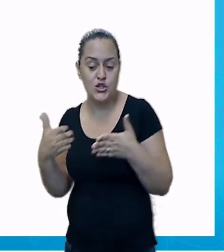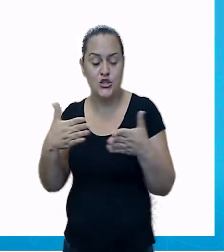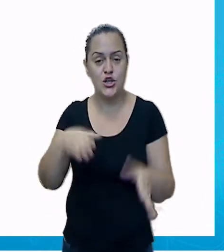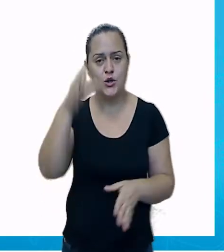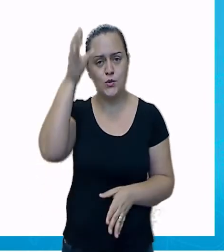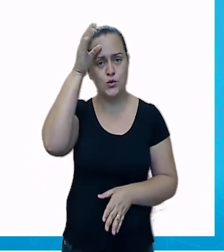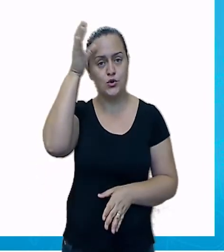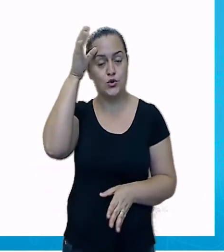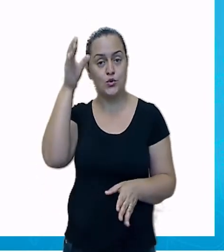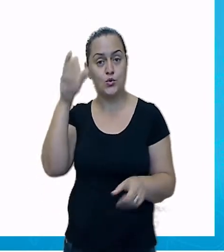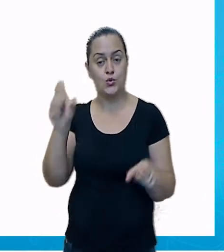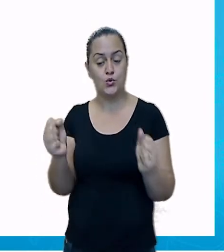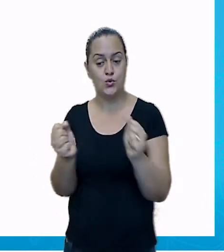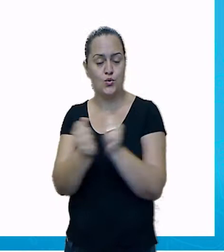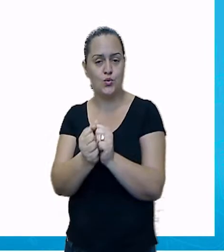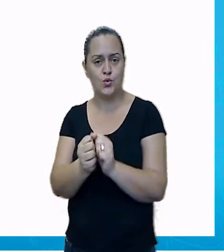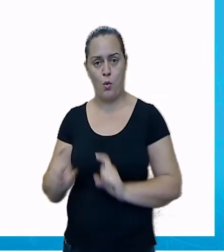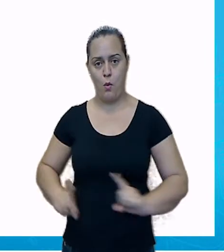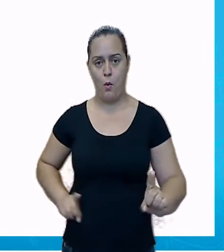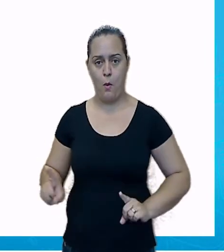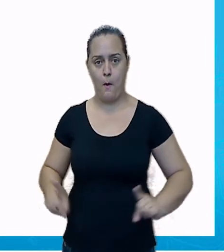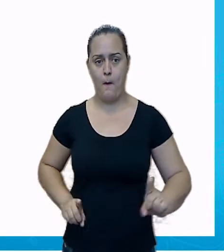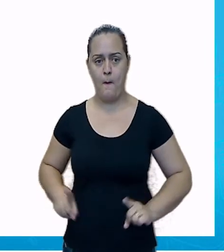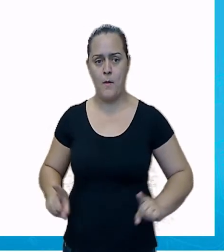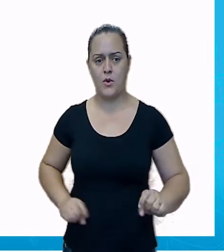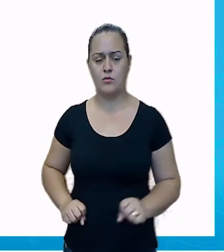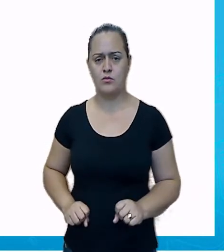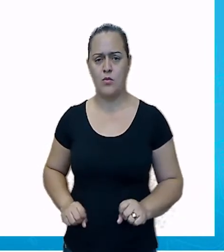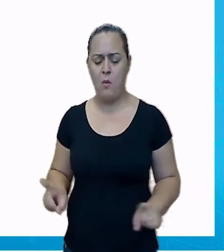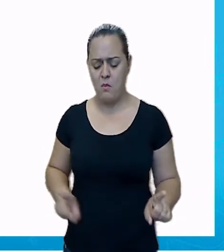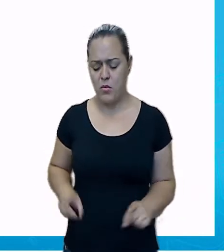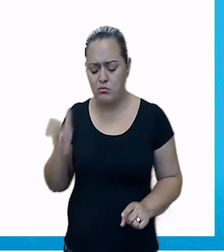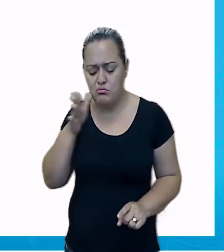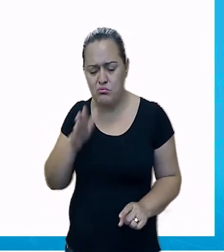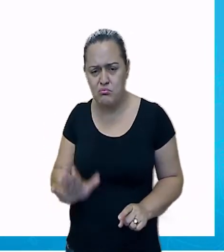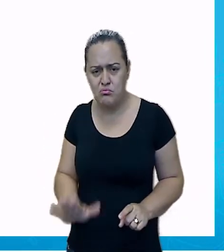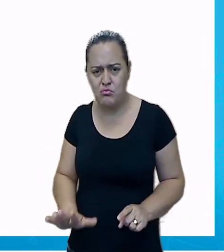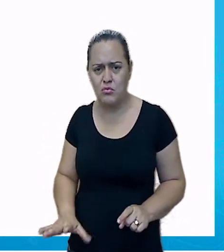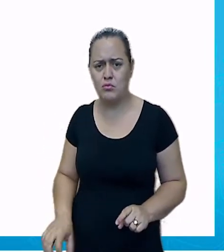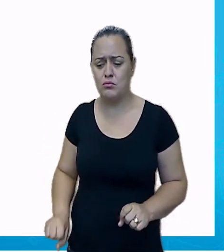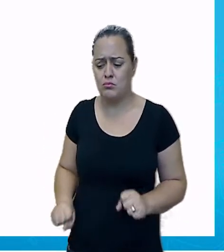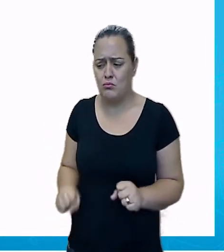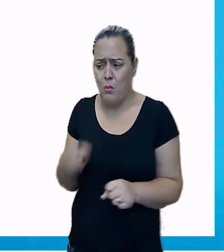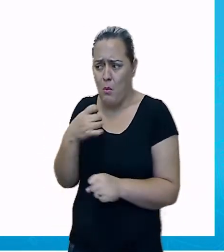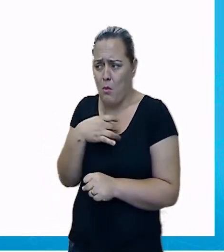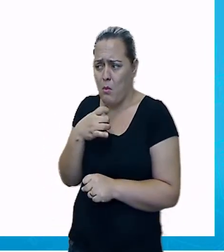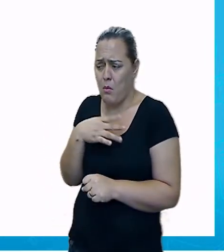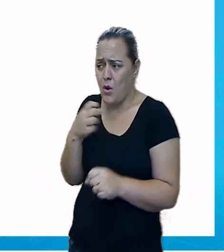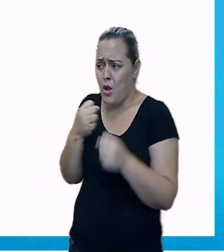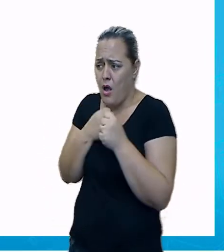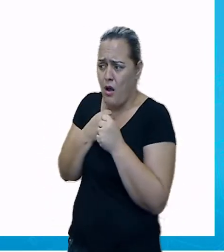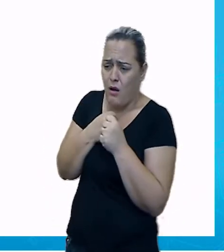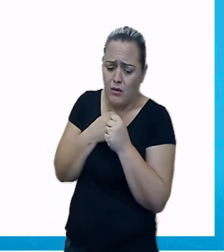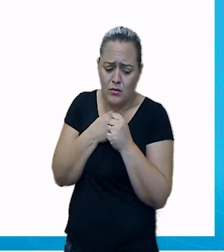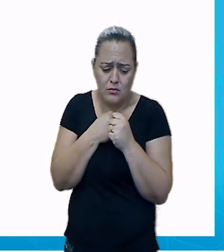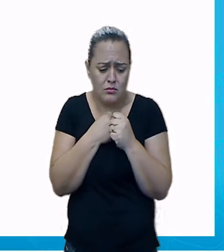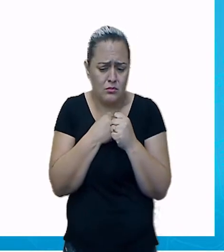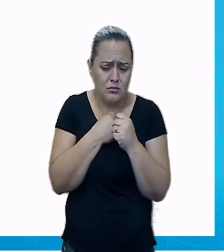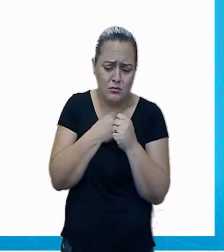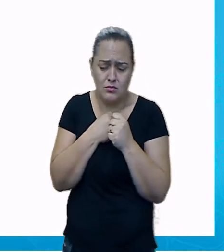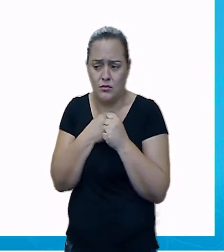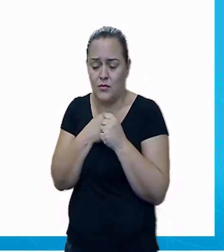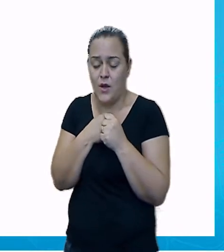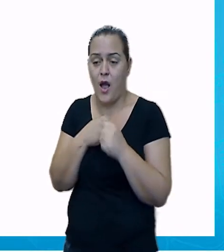Miguel, que se agarra à sua mãe. Camila desliza pelo escorregador e, toda feliz